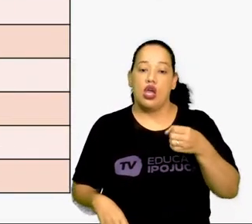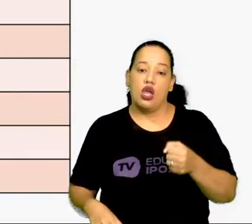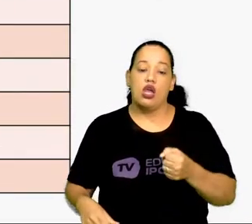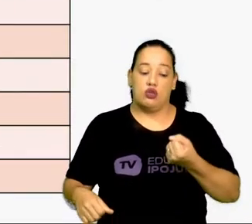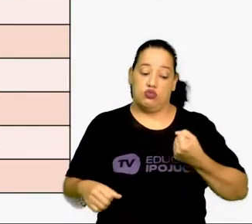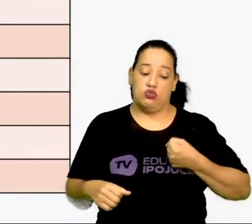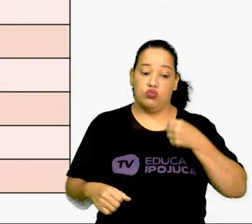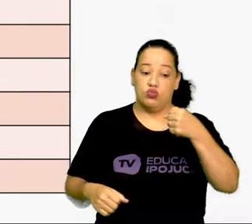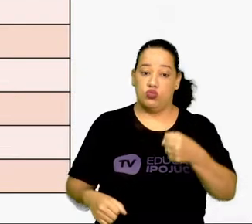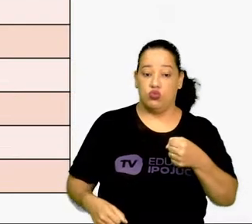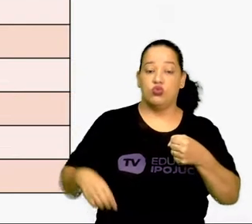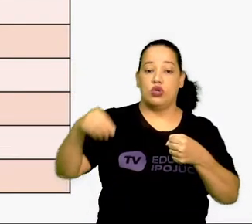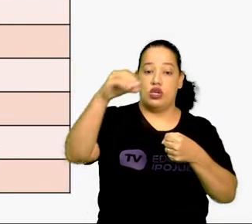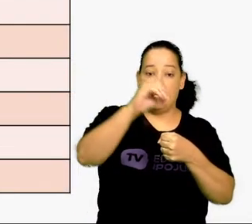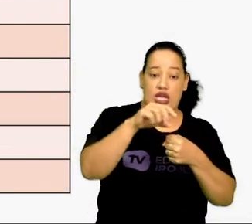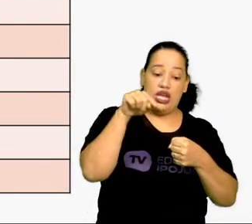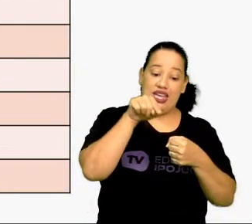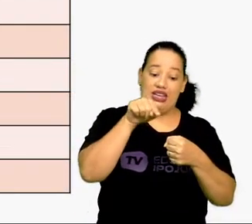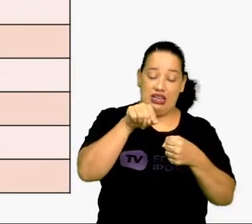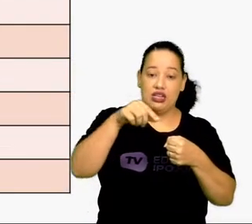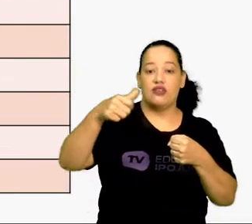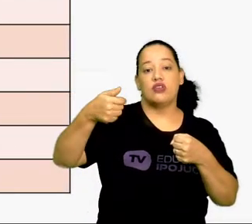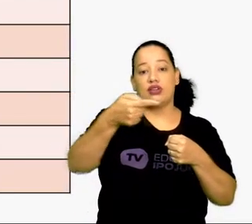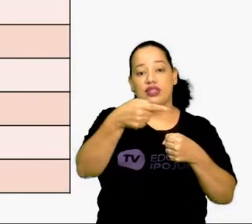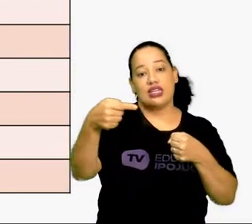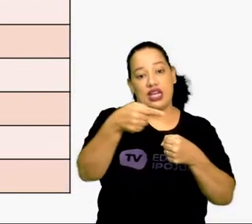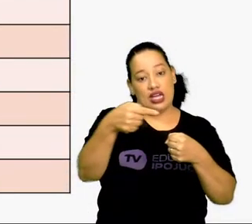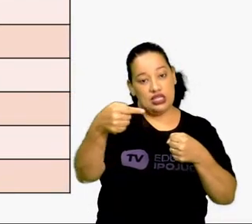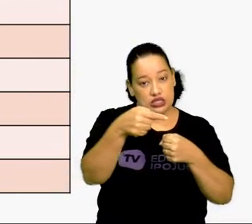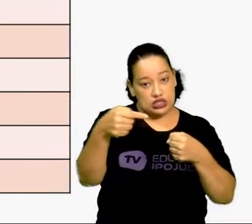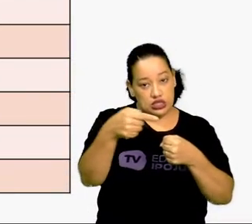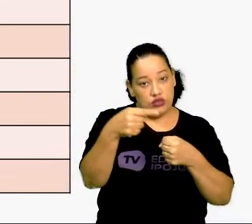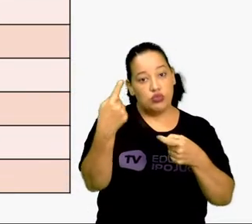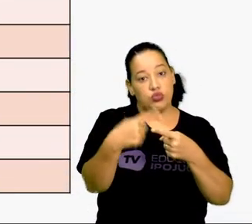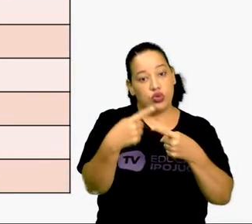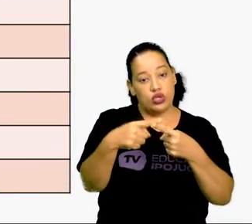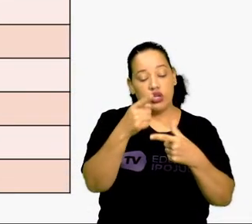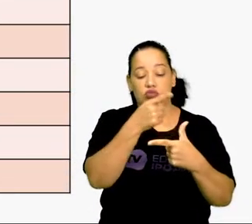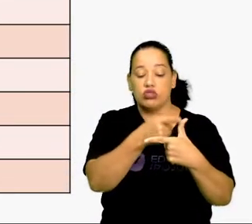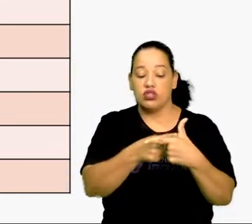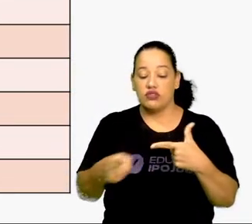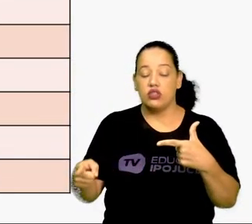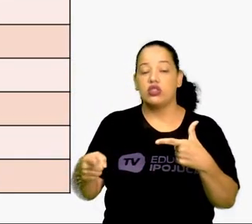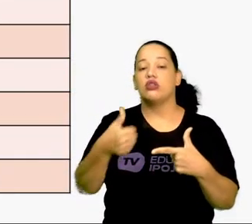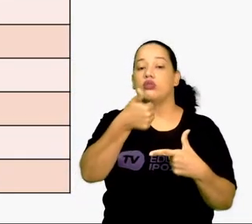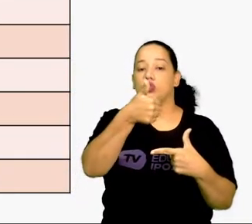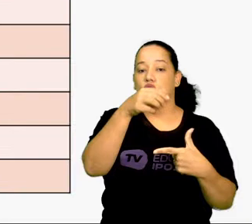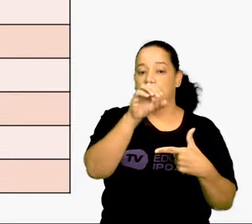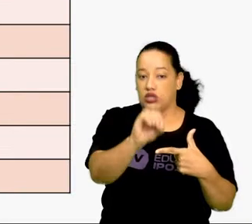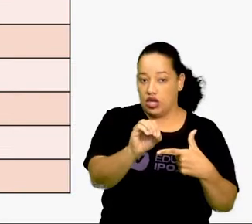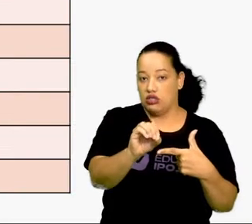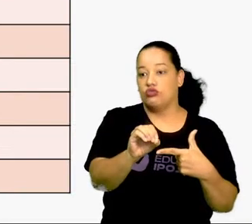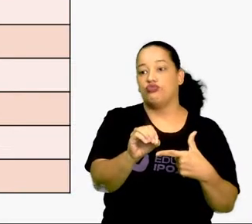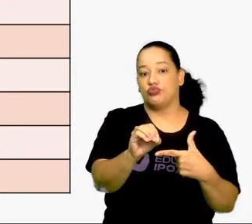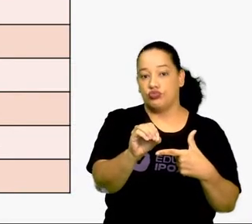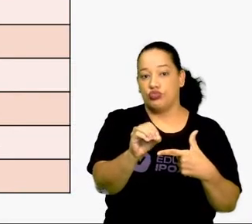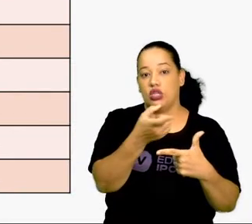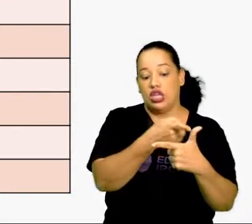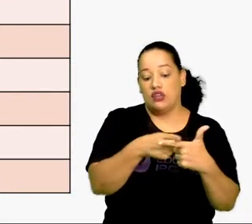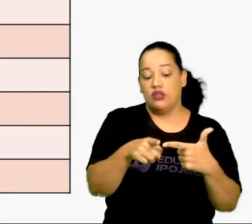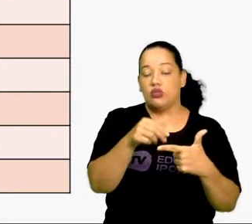Porque significa que eu estou dividindo por 10, de 10 em 10. É uma divisão.